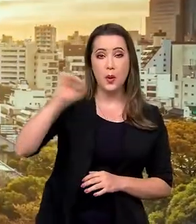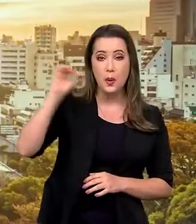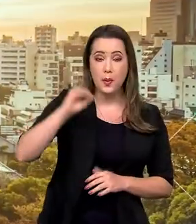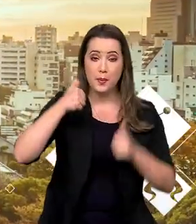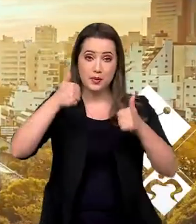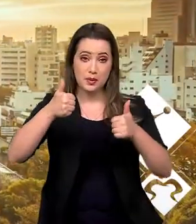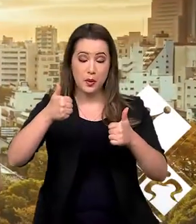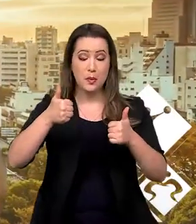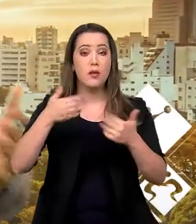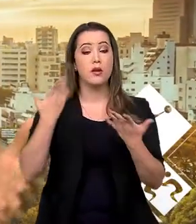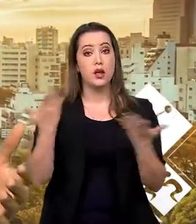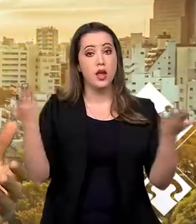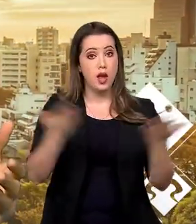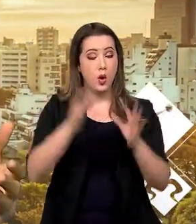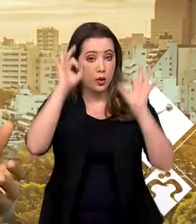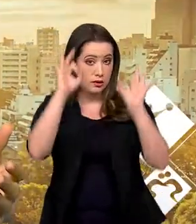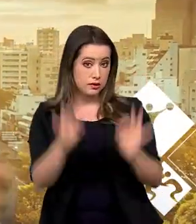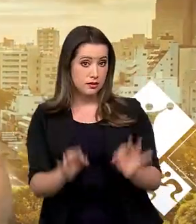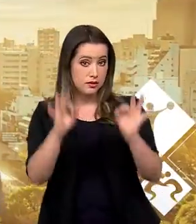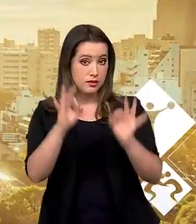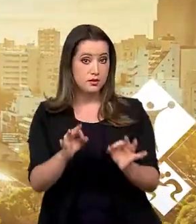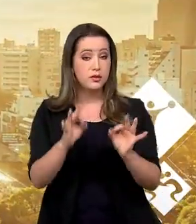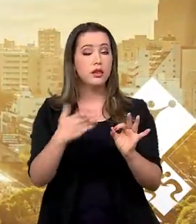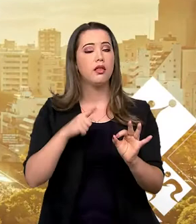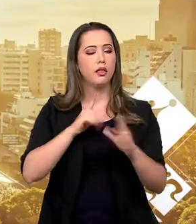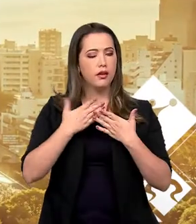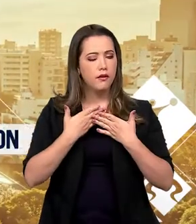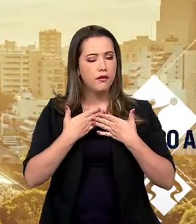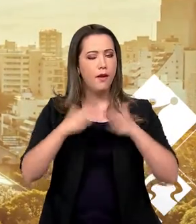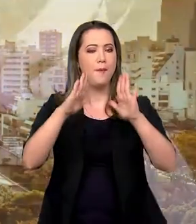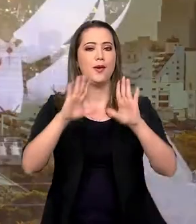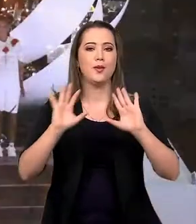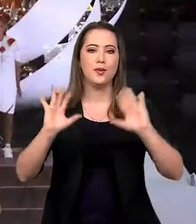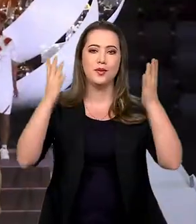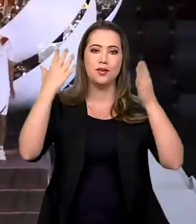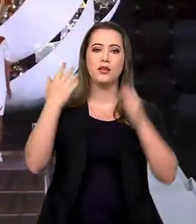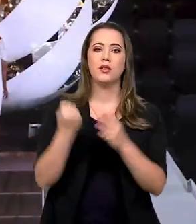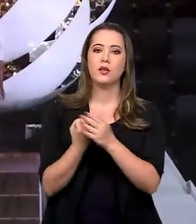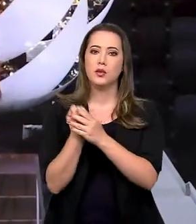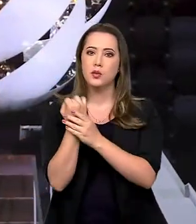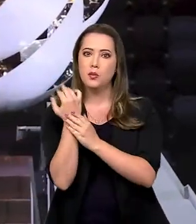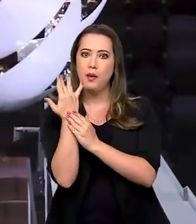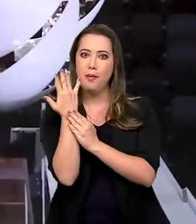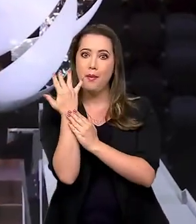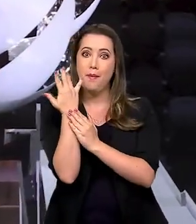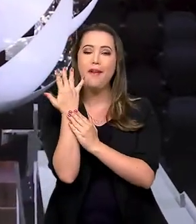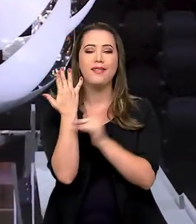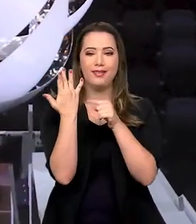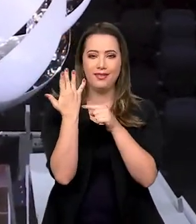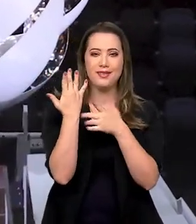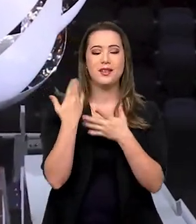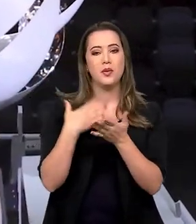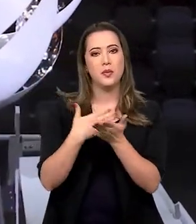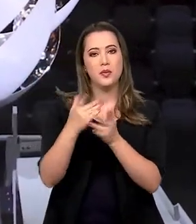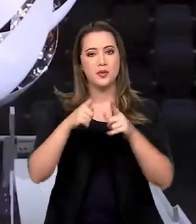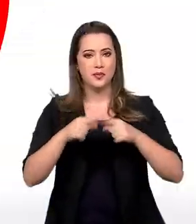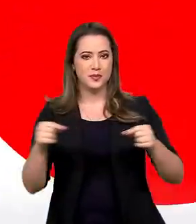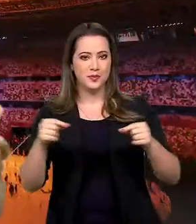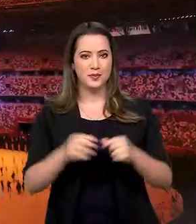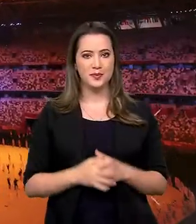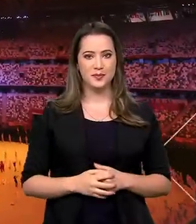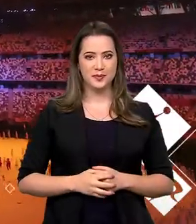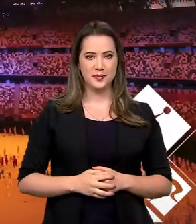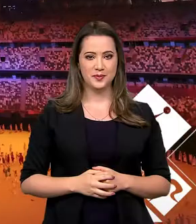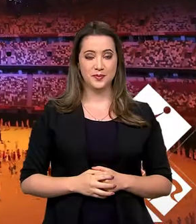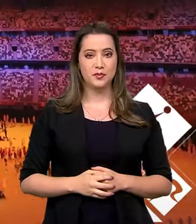Salve, salve pessoal, beleza? E agora é oficial, hein? Teve cerimônia de abertura e a Pira Olímpica está acesa em Tóquio.